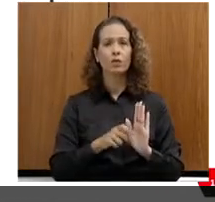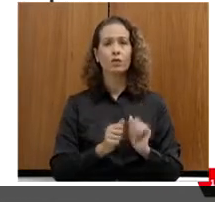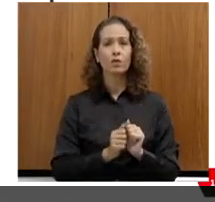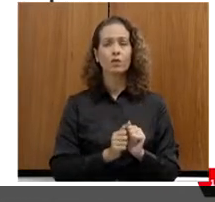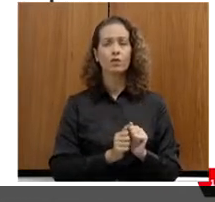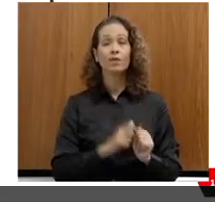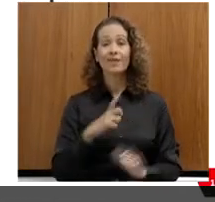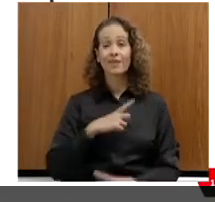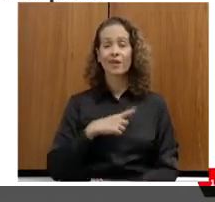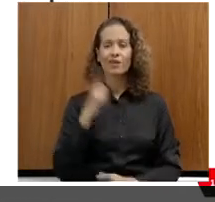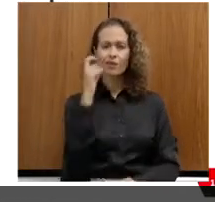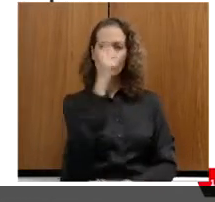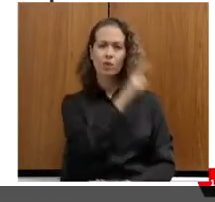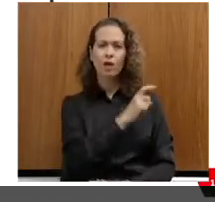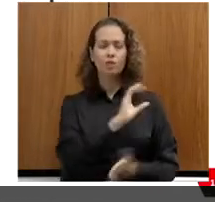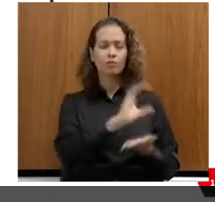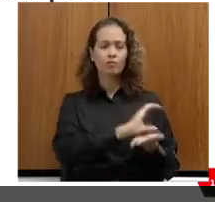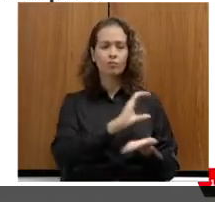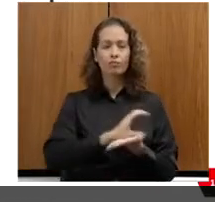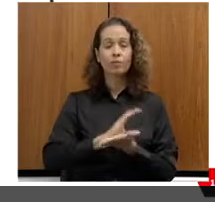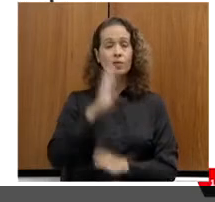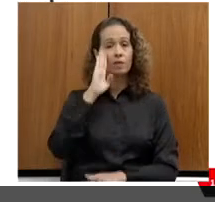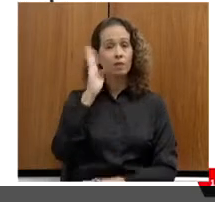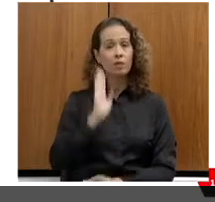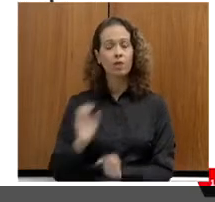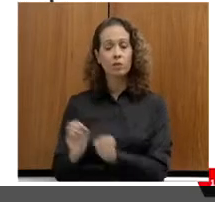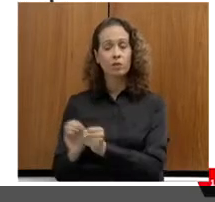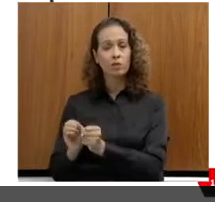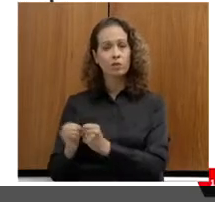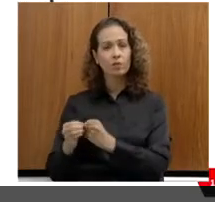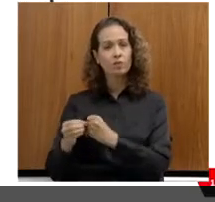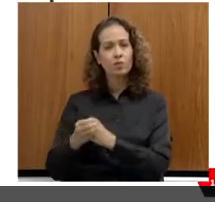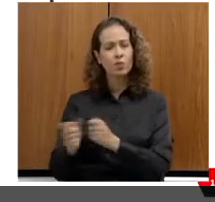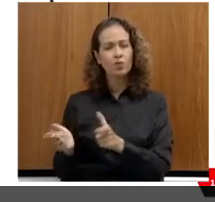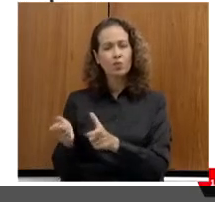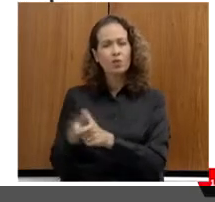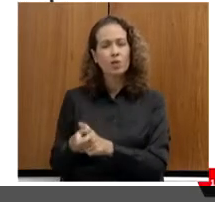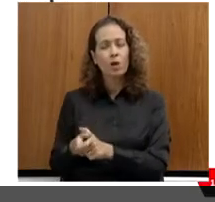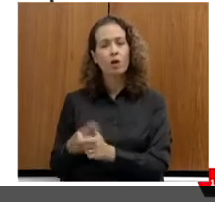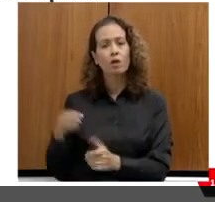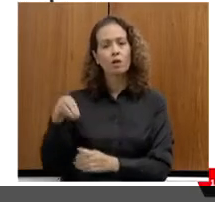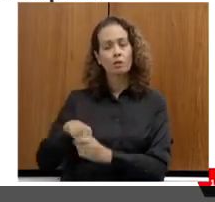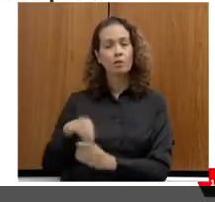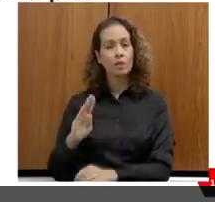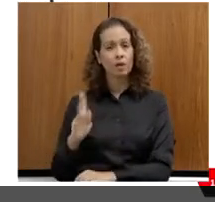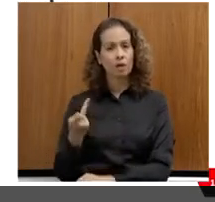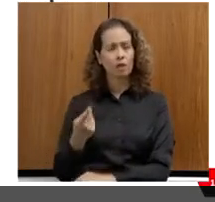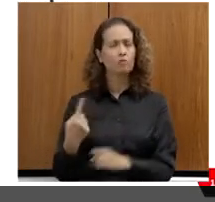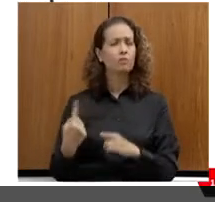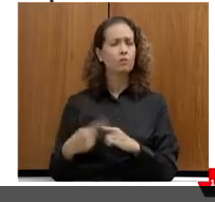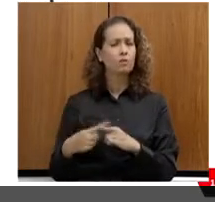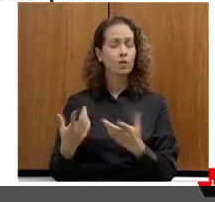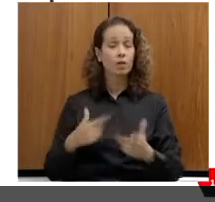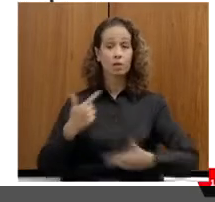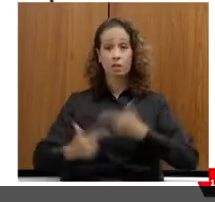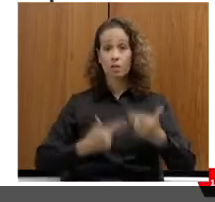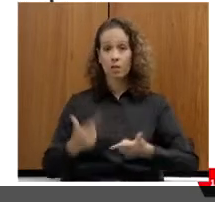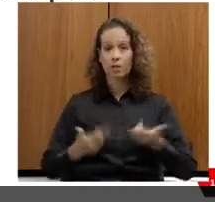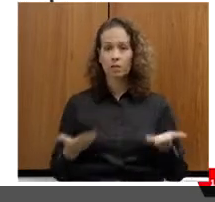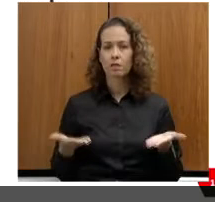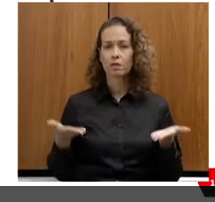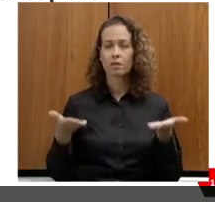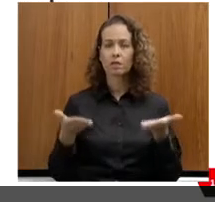captação, principalmente para municípios de menor IDH. Por quê? Trabalhando assim, a